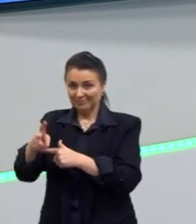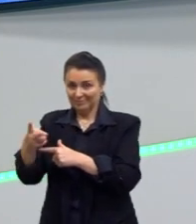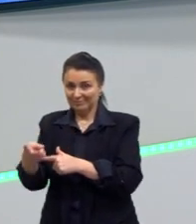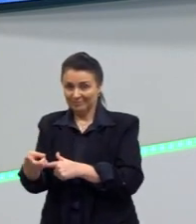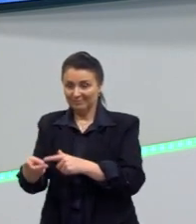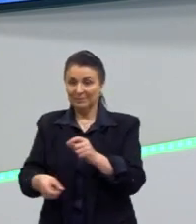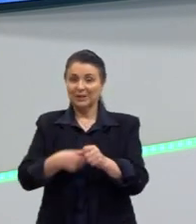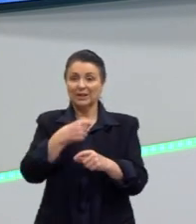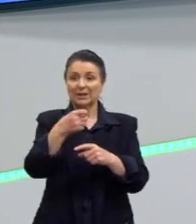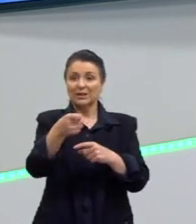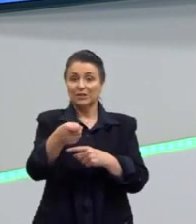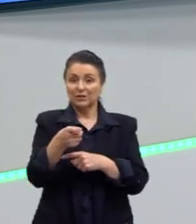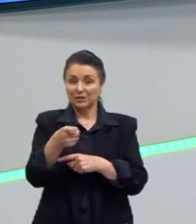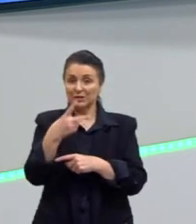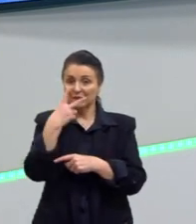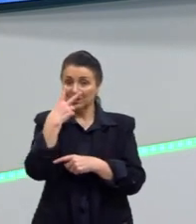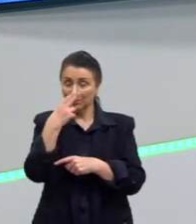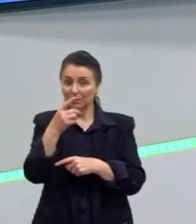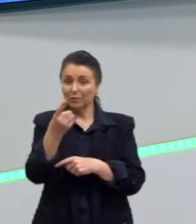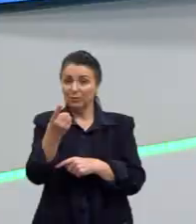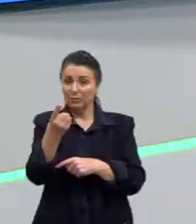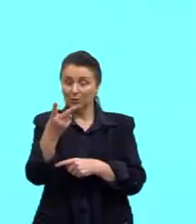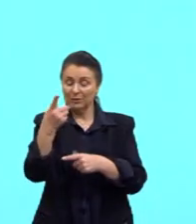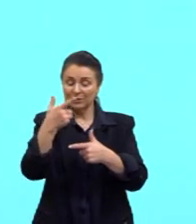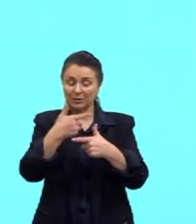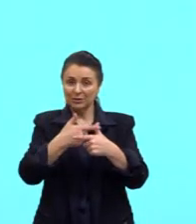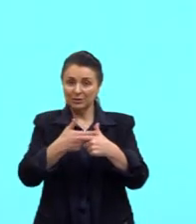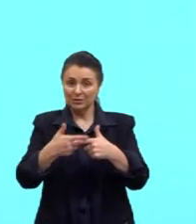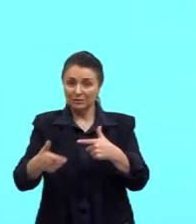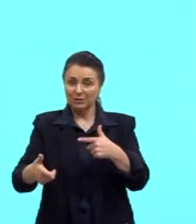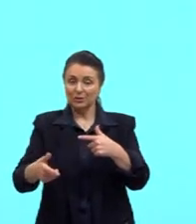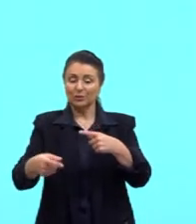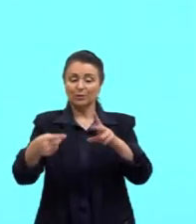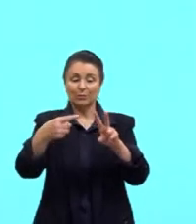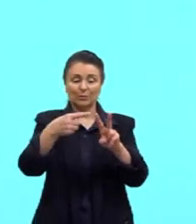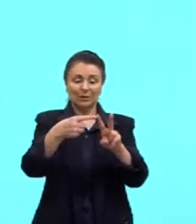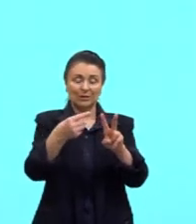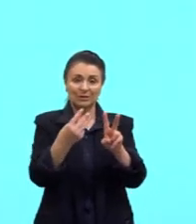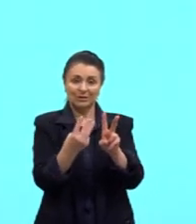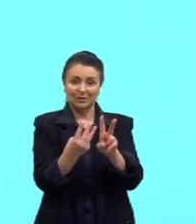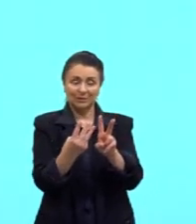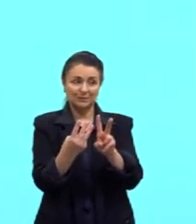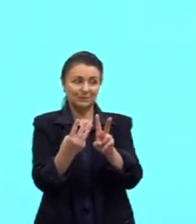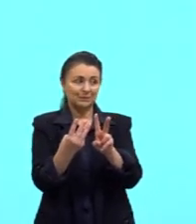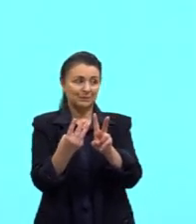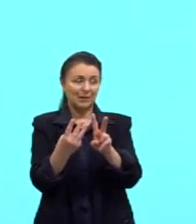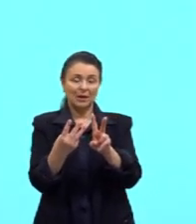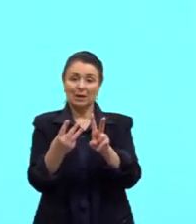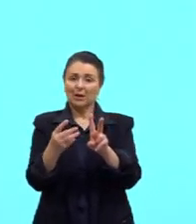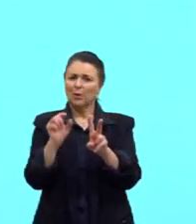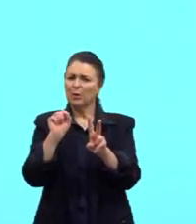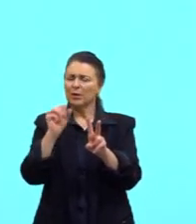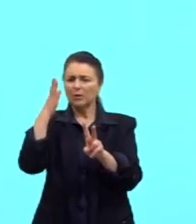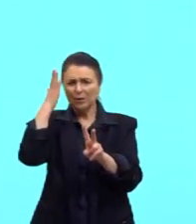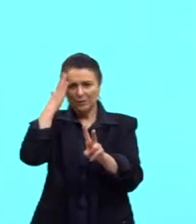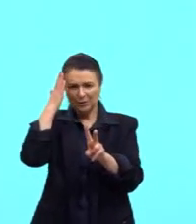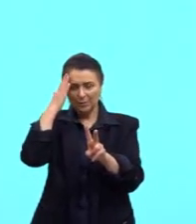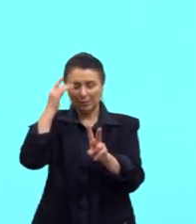Então, X é igual a 12 dividido por raiz de 3. O que nós sabemos?